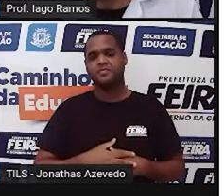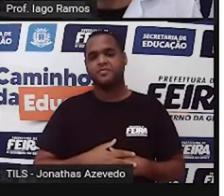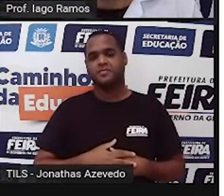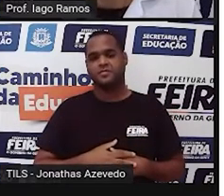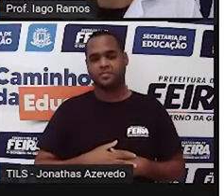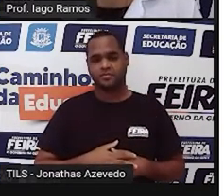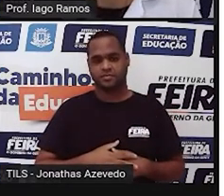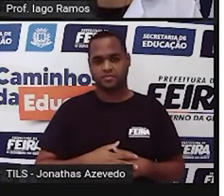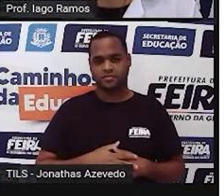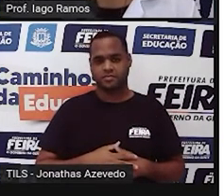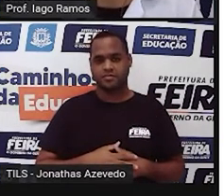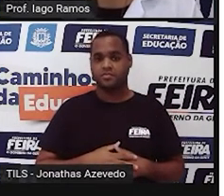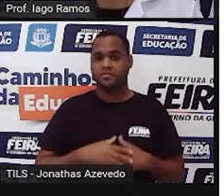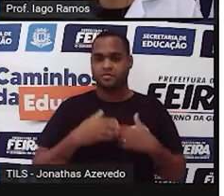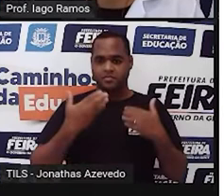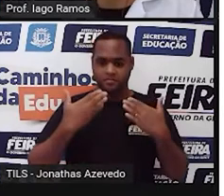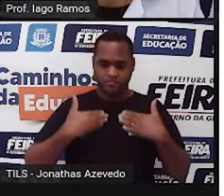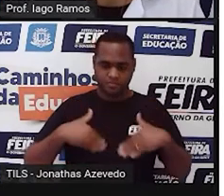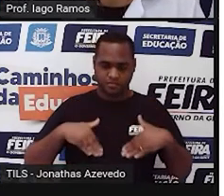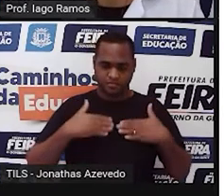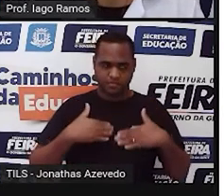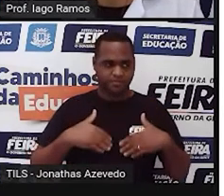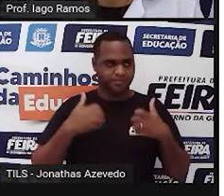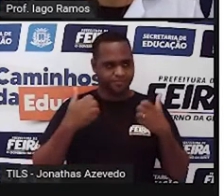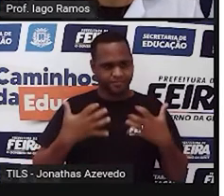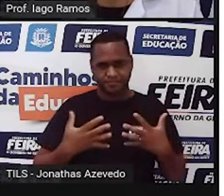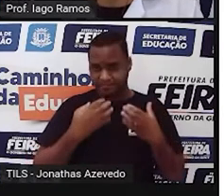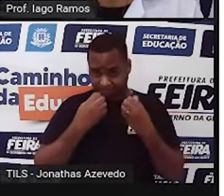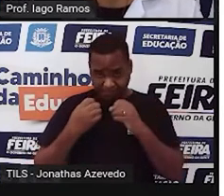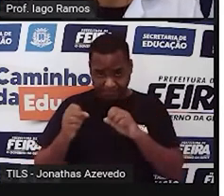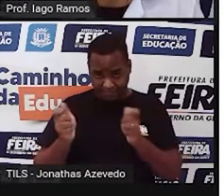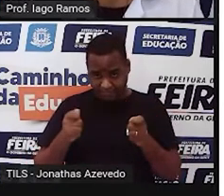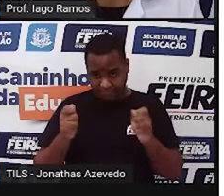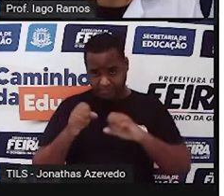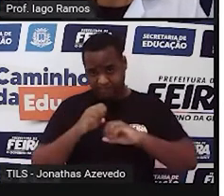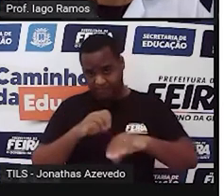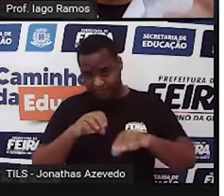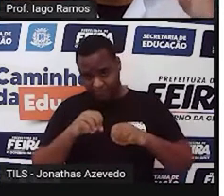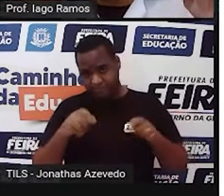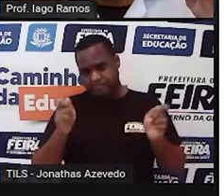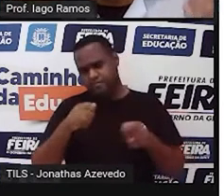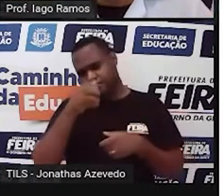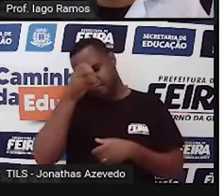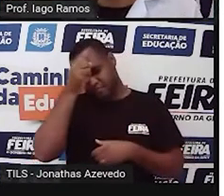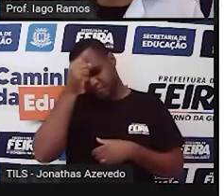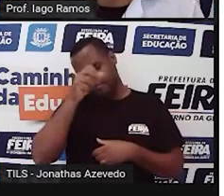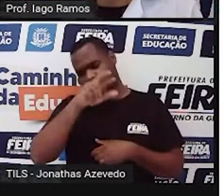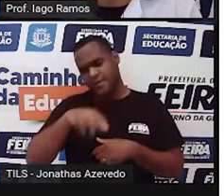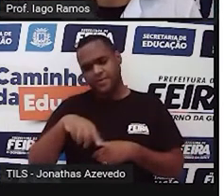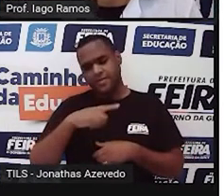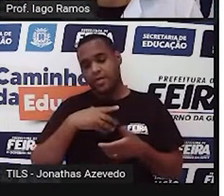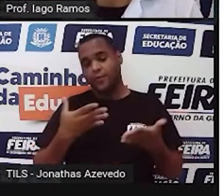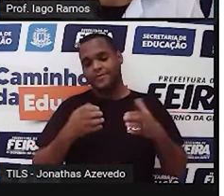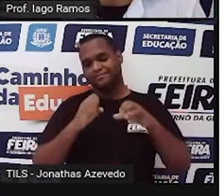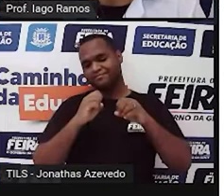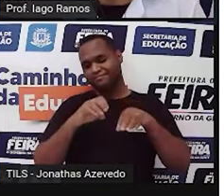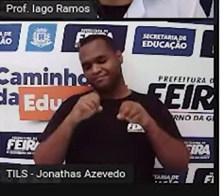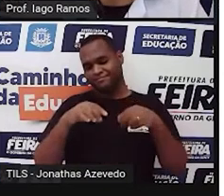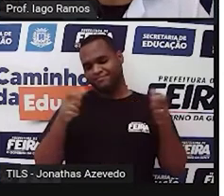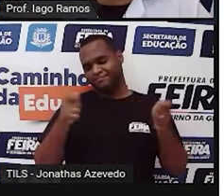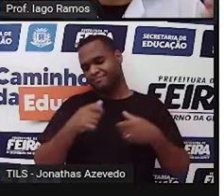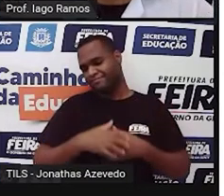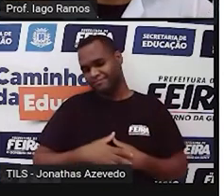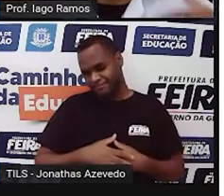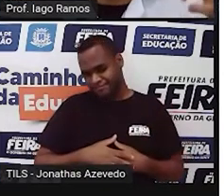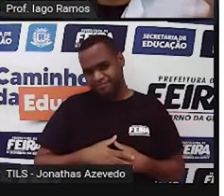Mas vamos lá, devagarzinho a gente chega onde a gente precisa pra aprender as coisinhas que a gente tem pra essa aula aqui. Então,